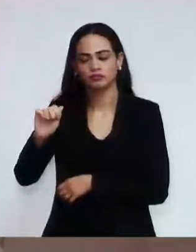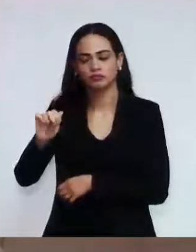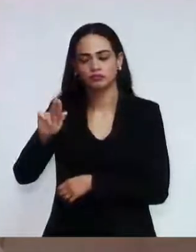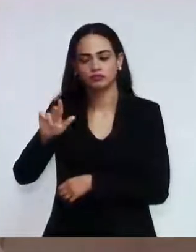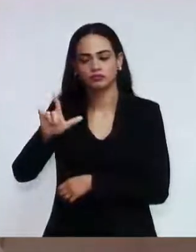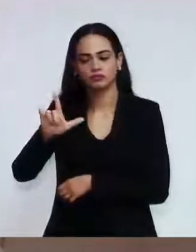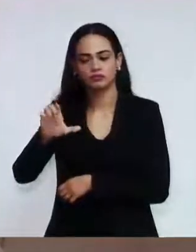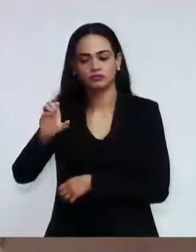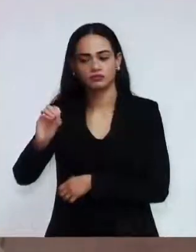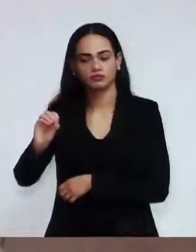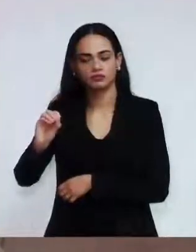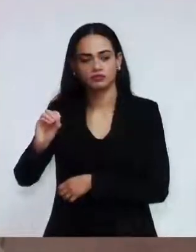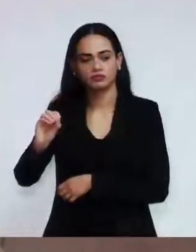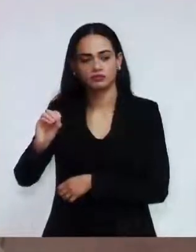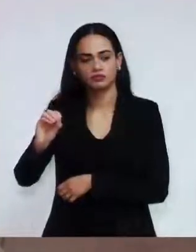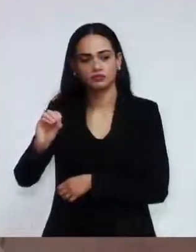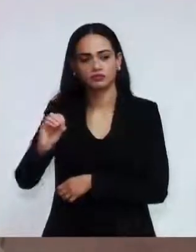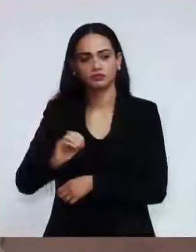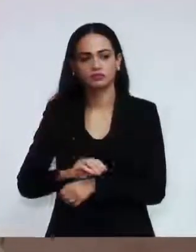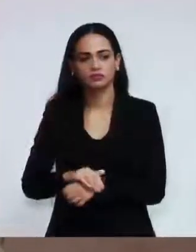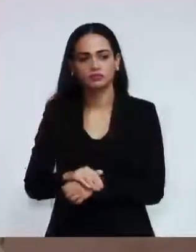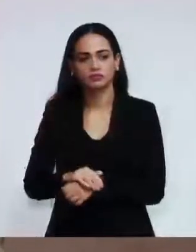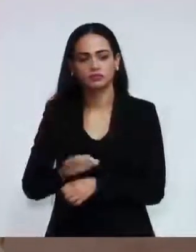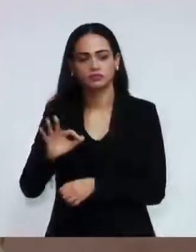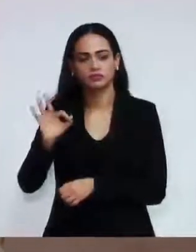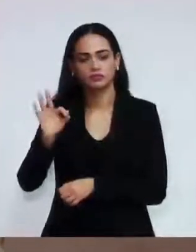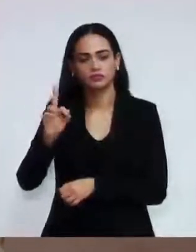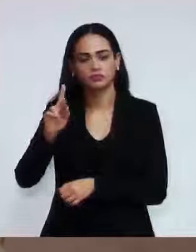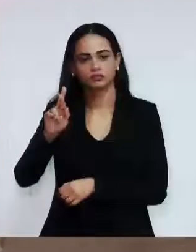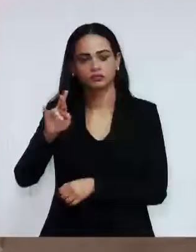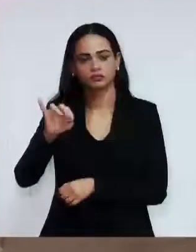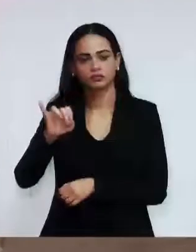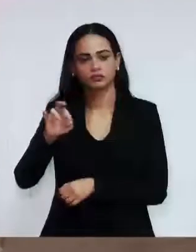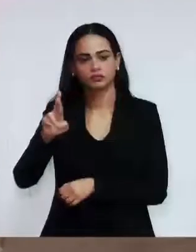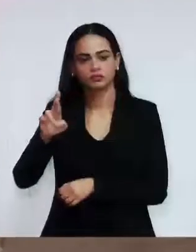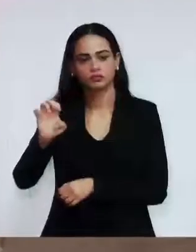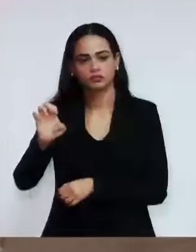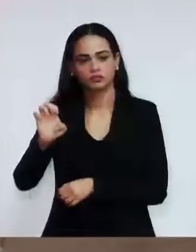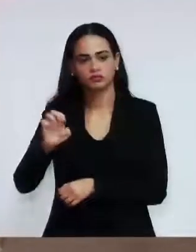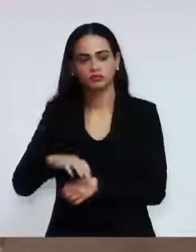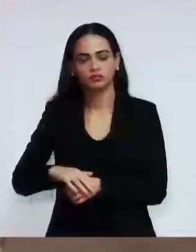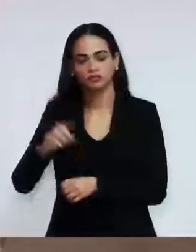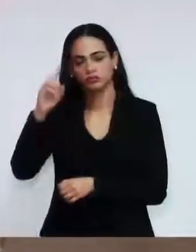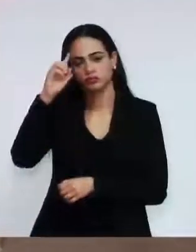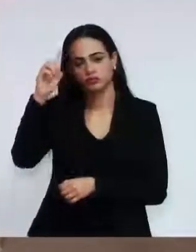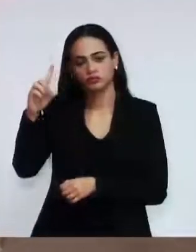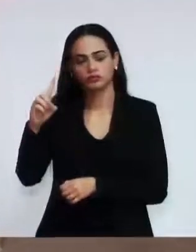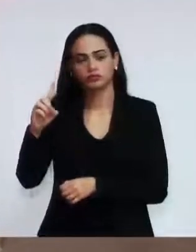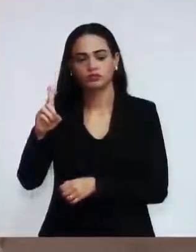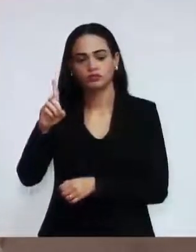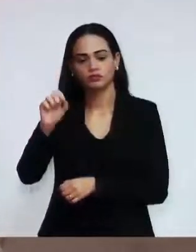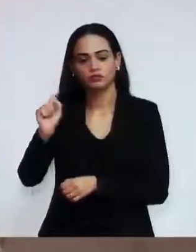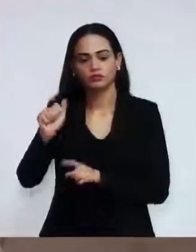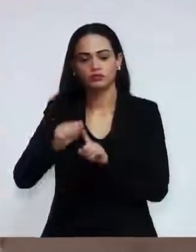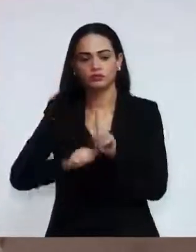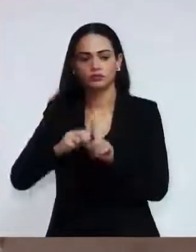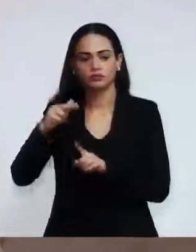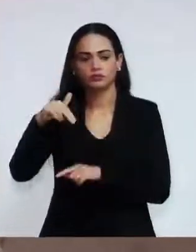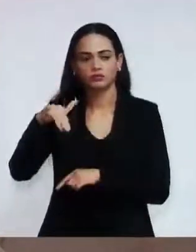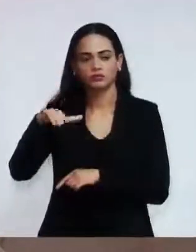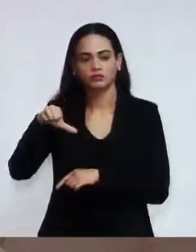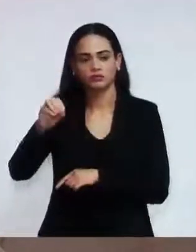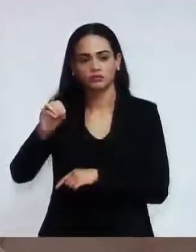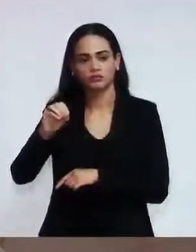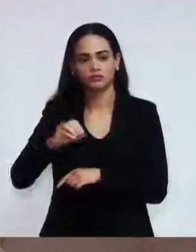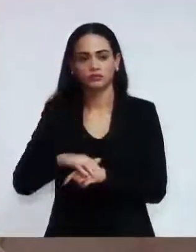no qual, no dia 18 de maio, lembrado como dia nacional do combate ao abuso e exploração sexual de crianças